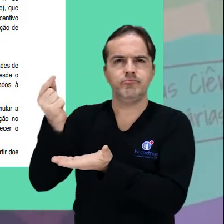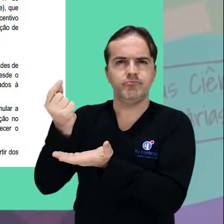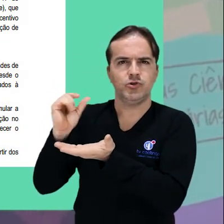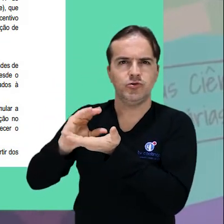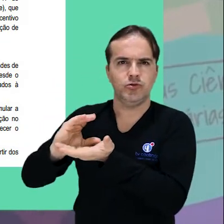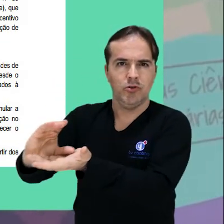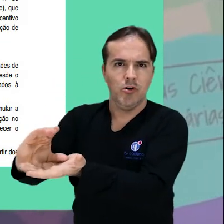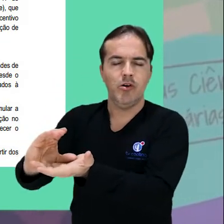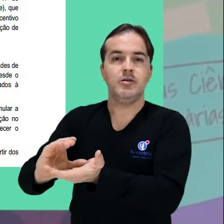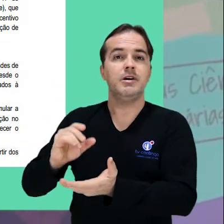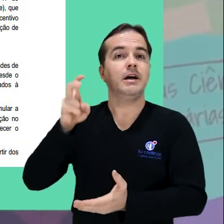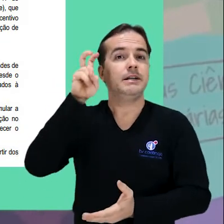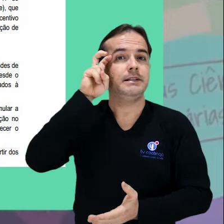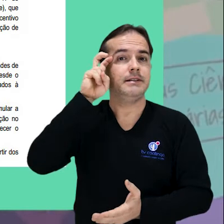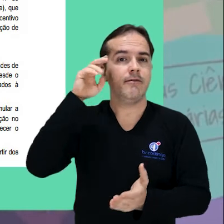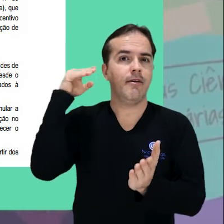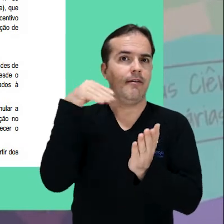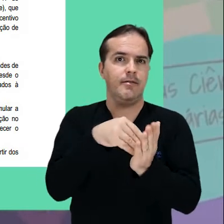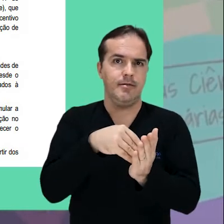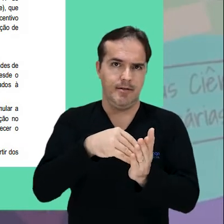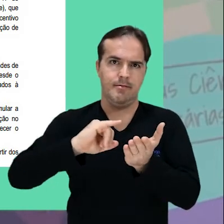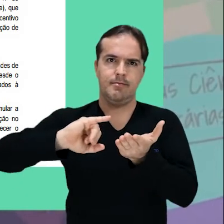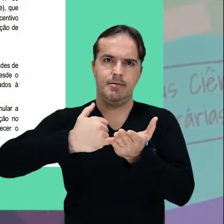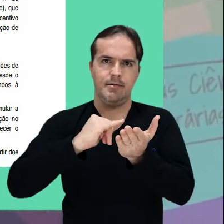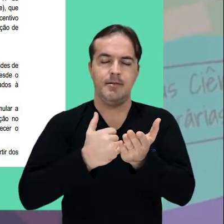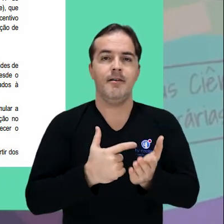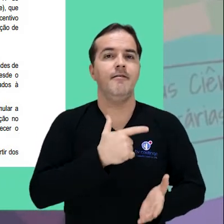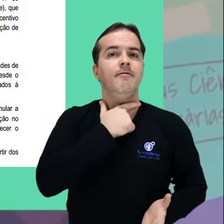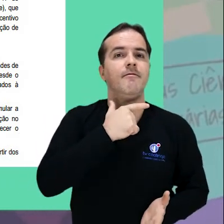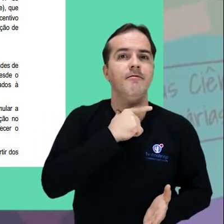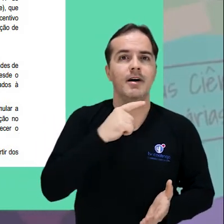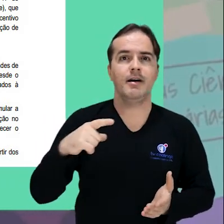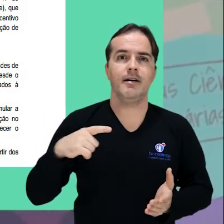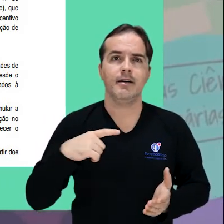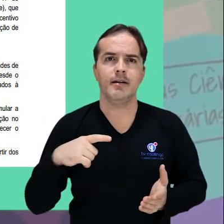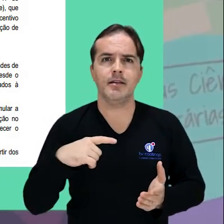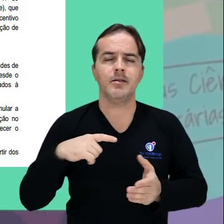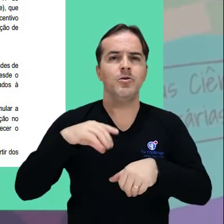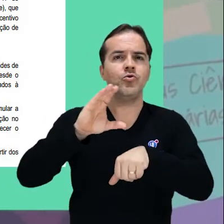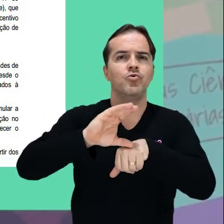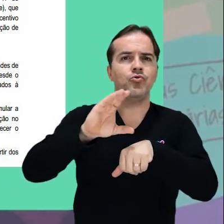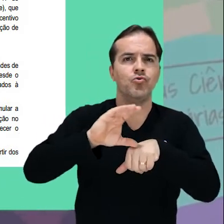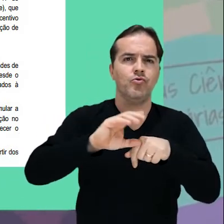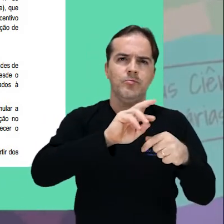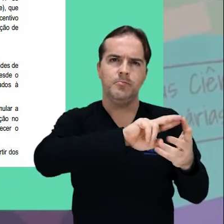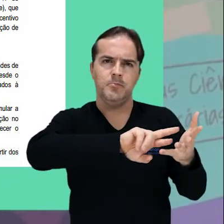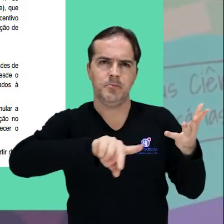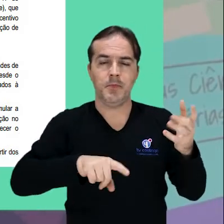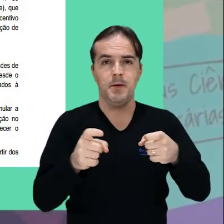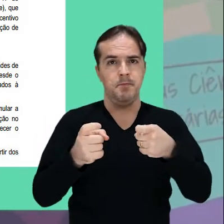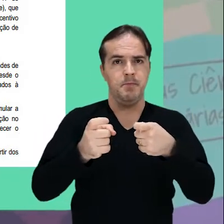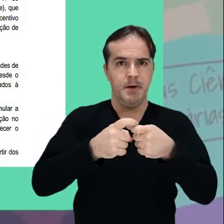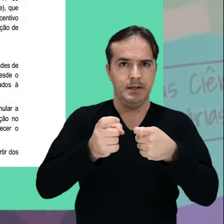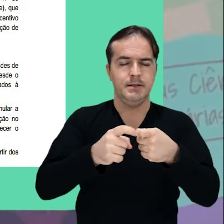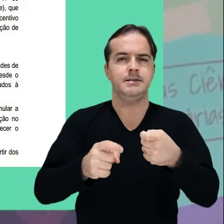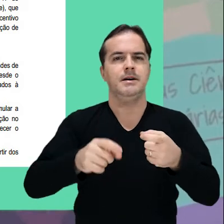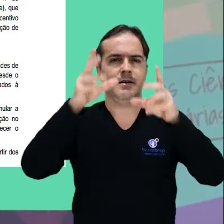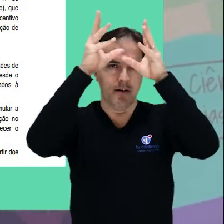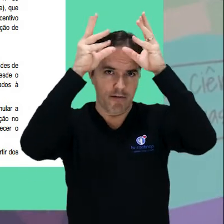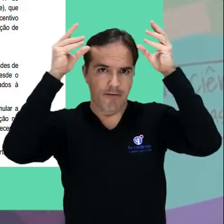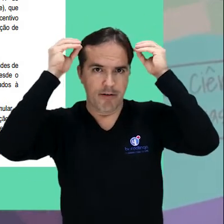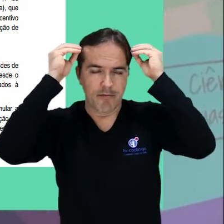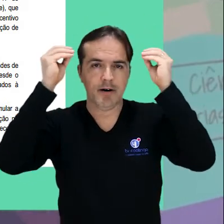até quinta para realizar inscrição. As vagas estão sendo disponibilizadas para os cursos de Medicina, Enfermagem,